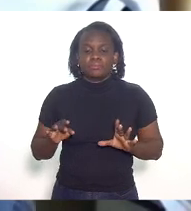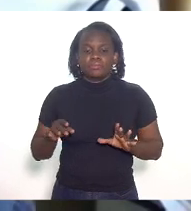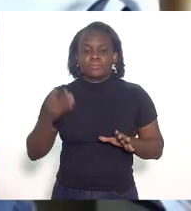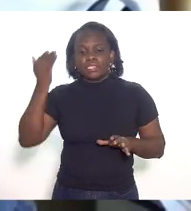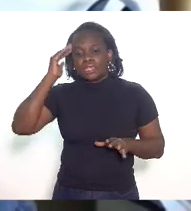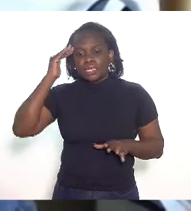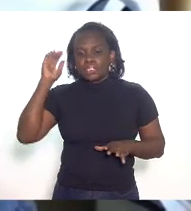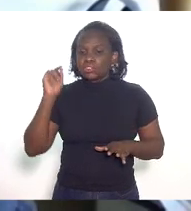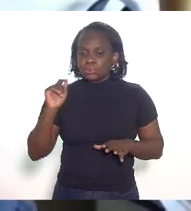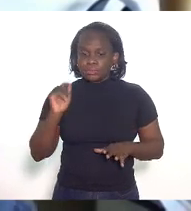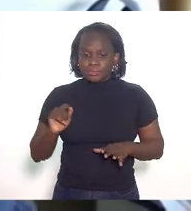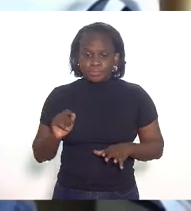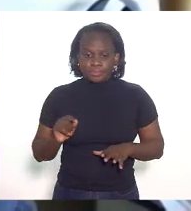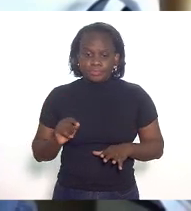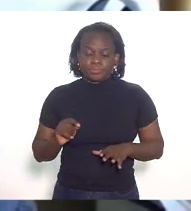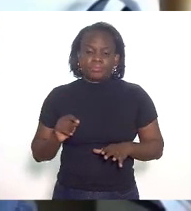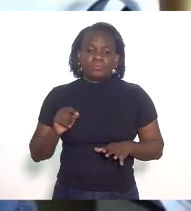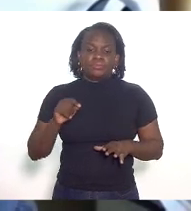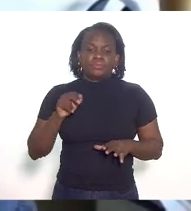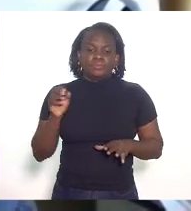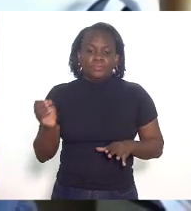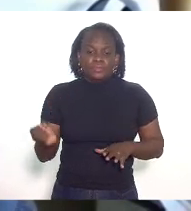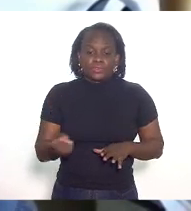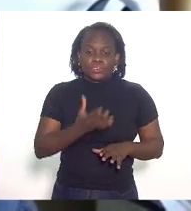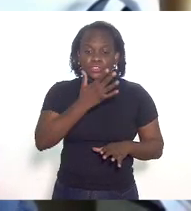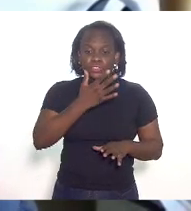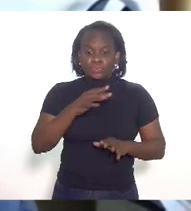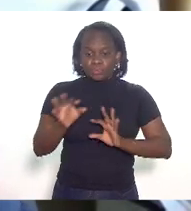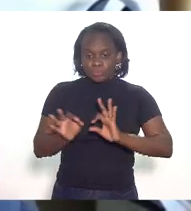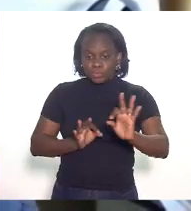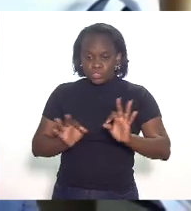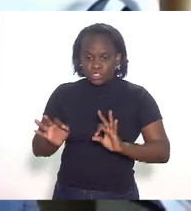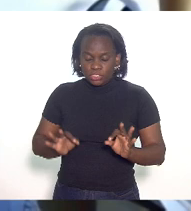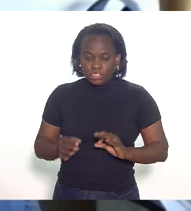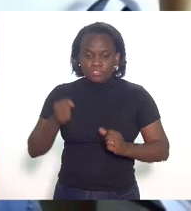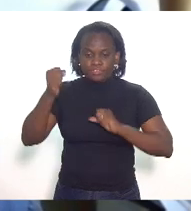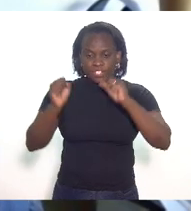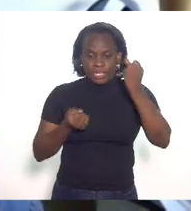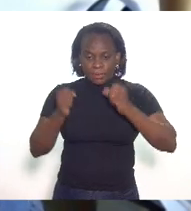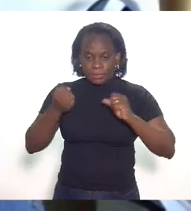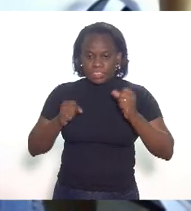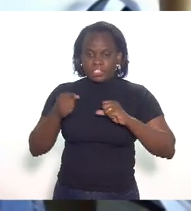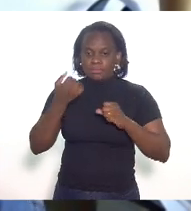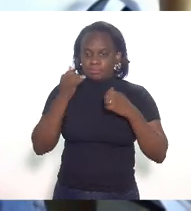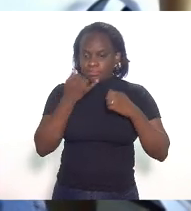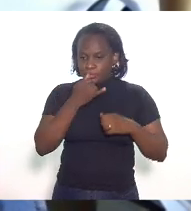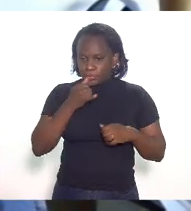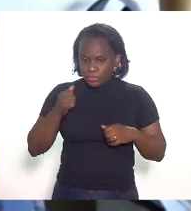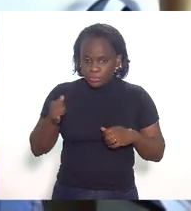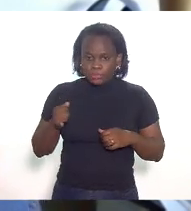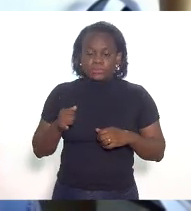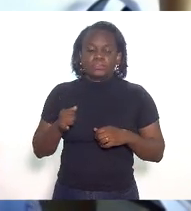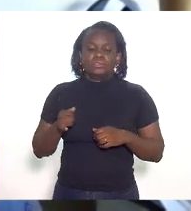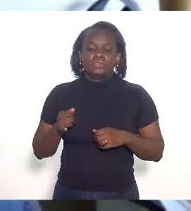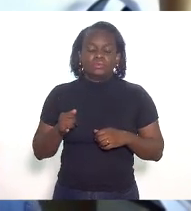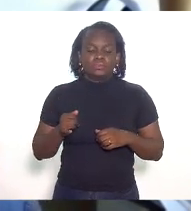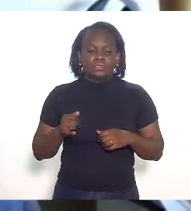entenda-se por novos projetos de usinas de geração de energia elétrica